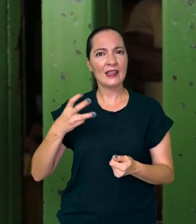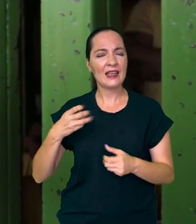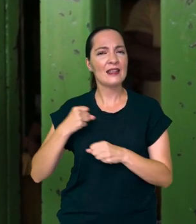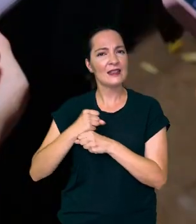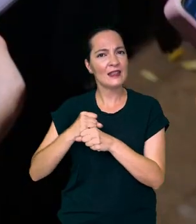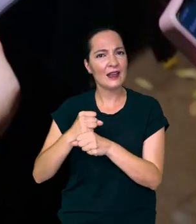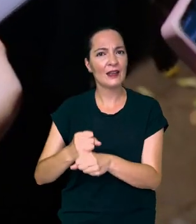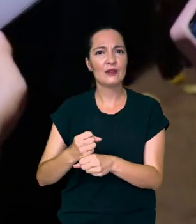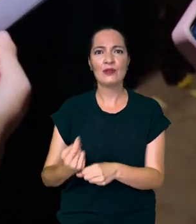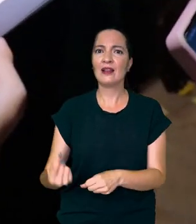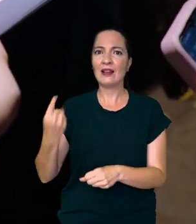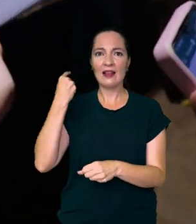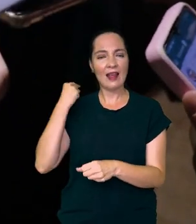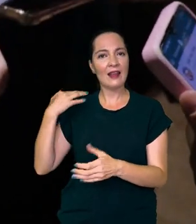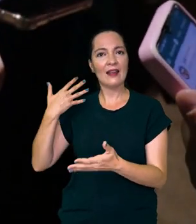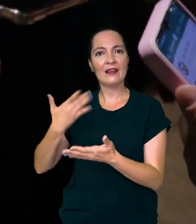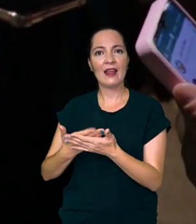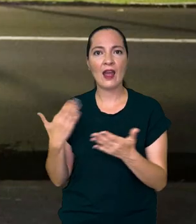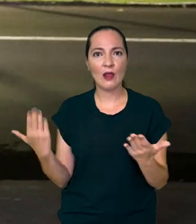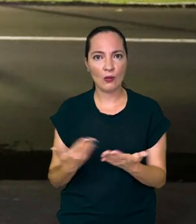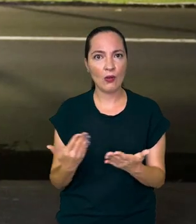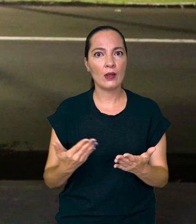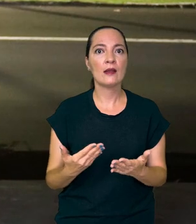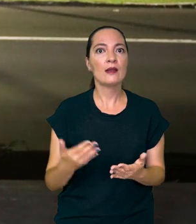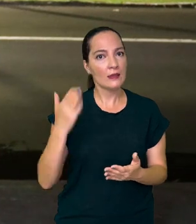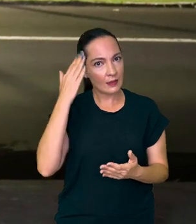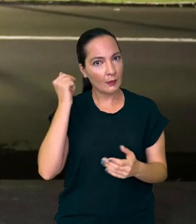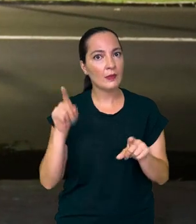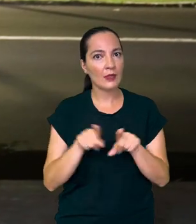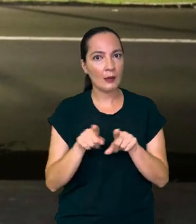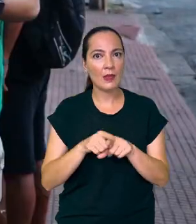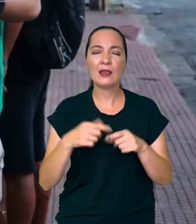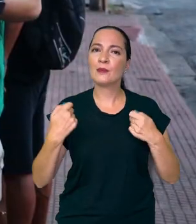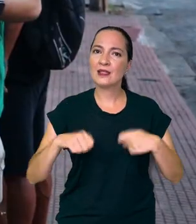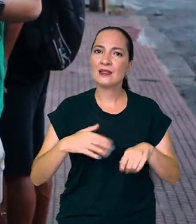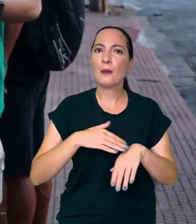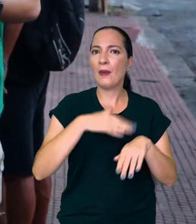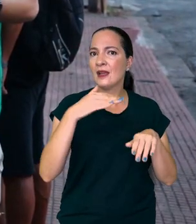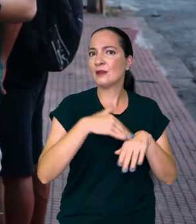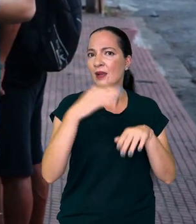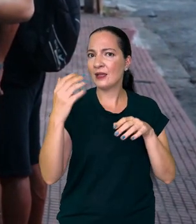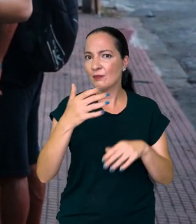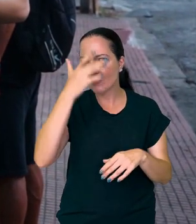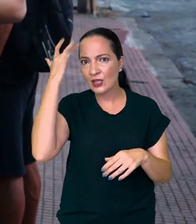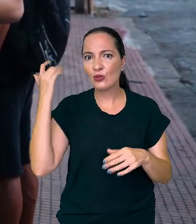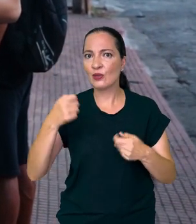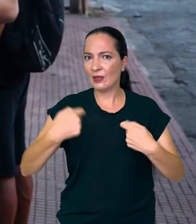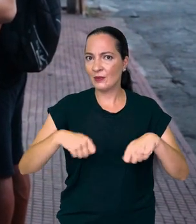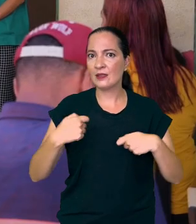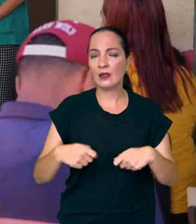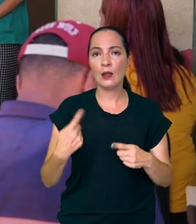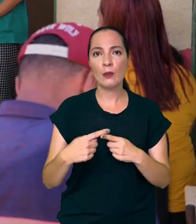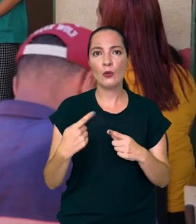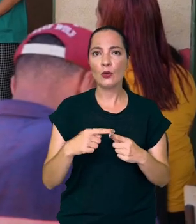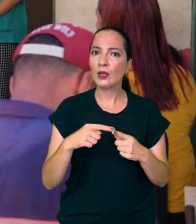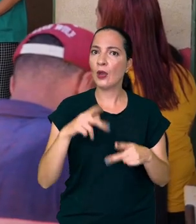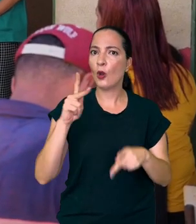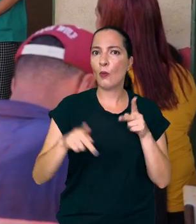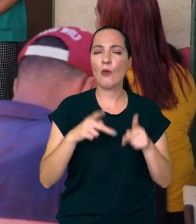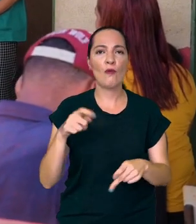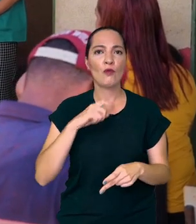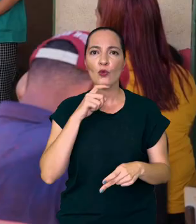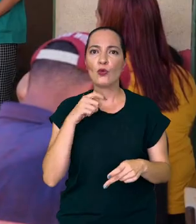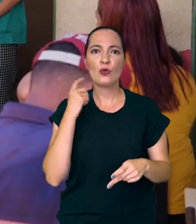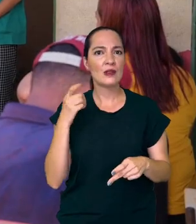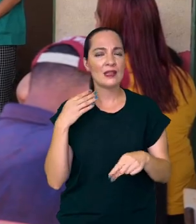instalação. Temos a compreensão de que existe uma demanda crescente, mais do que isso, uma demanda latente de uma população que não consegue